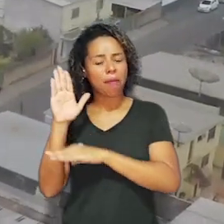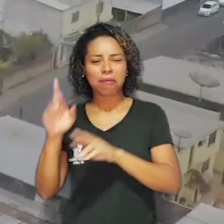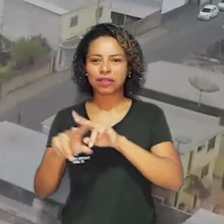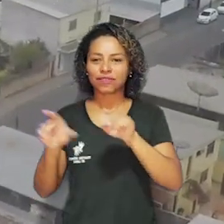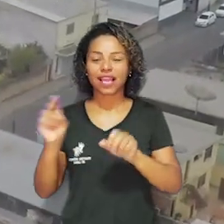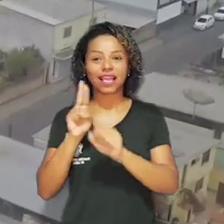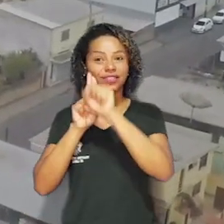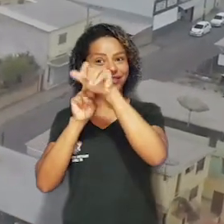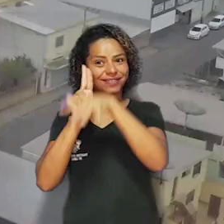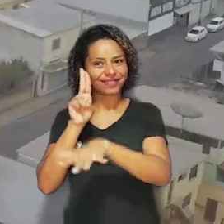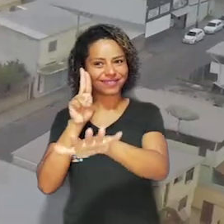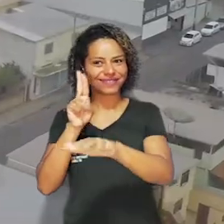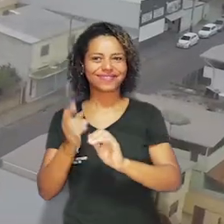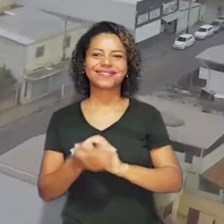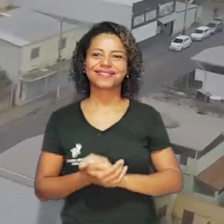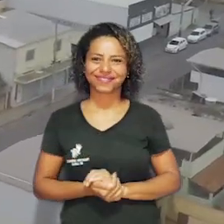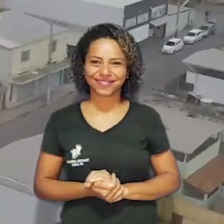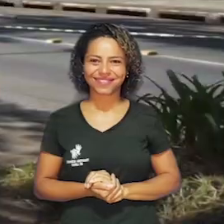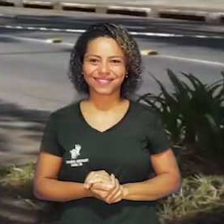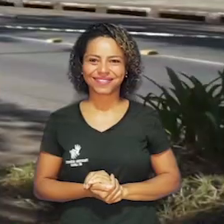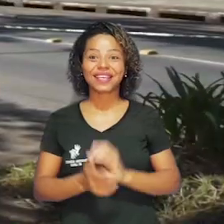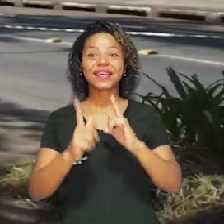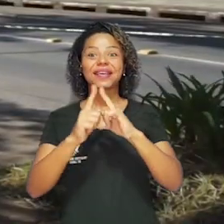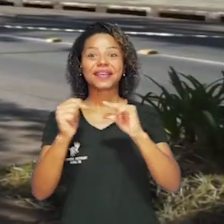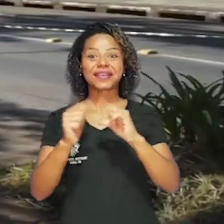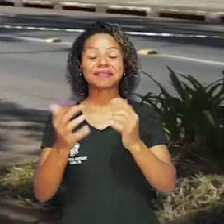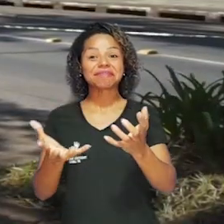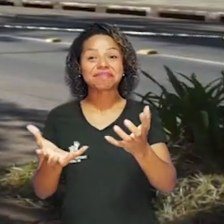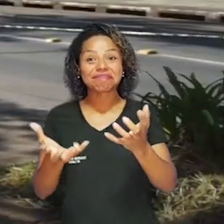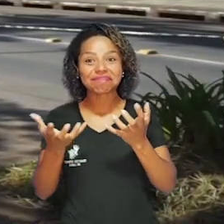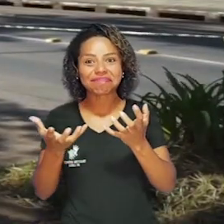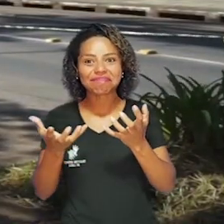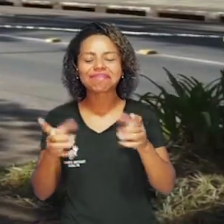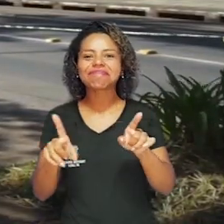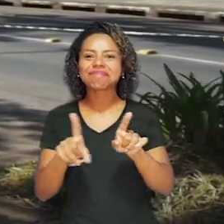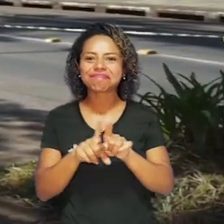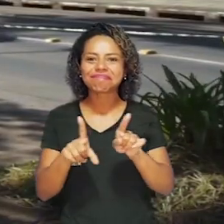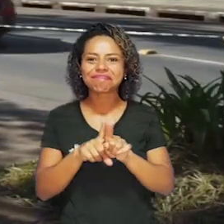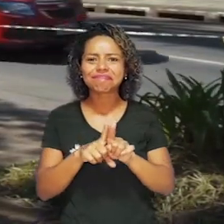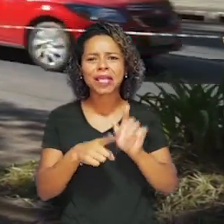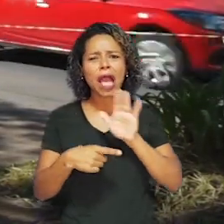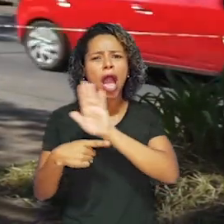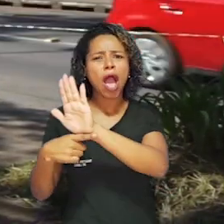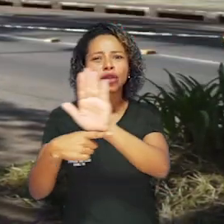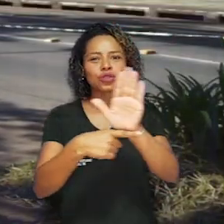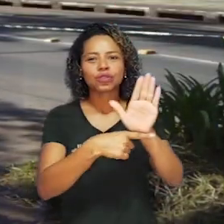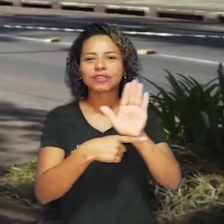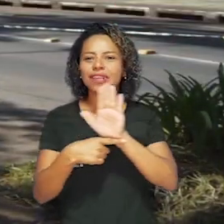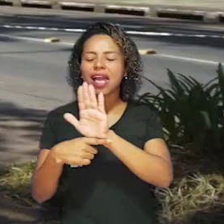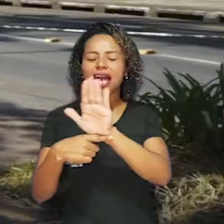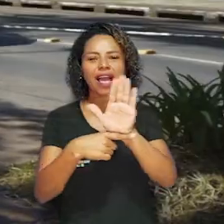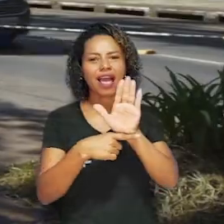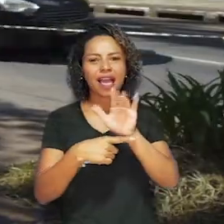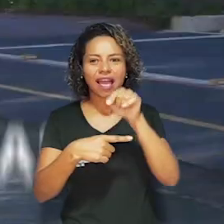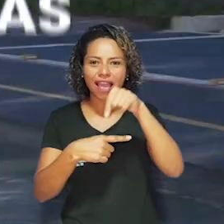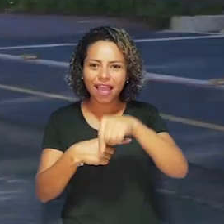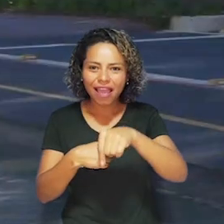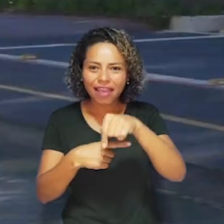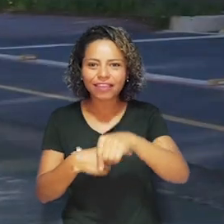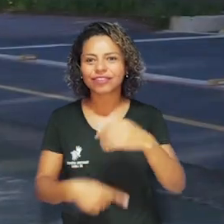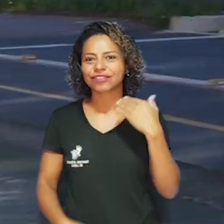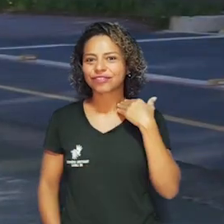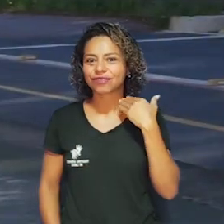programas de extensão. A UFJF busca prestar o seu papel de instituição pública,